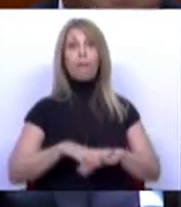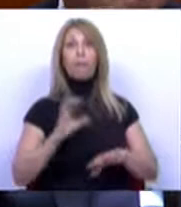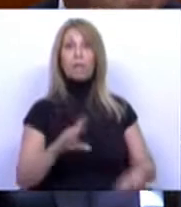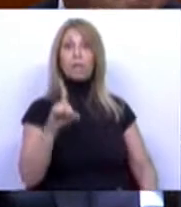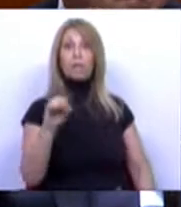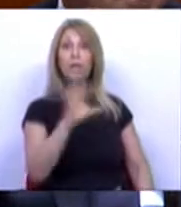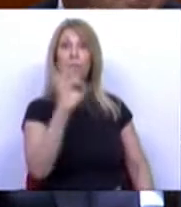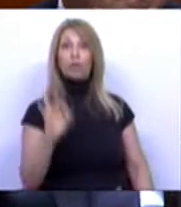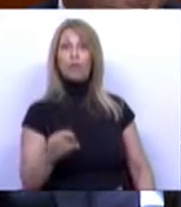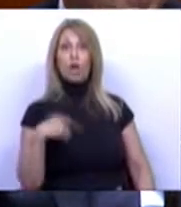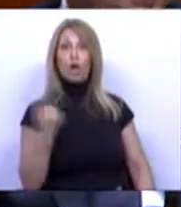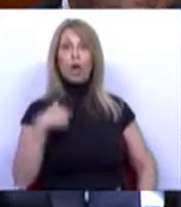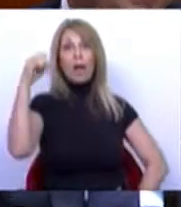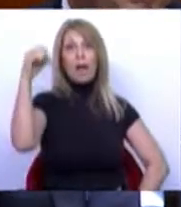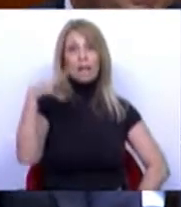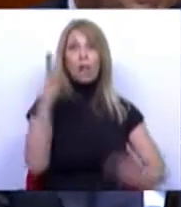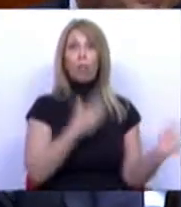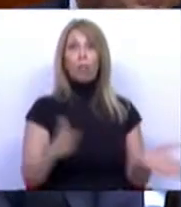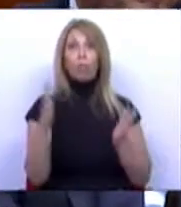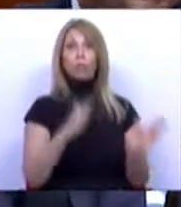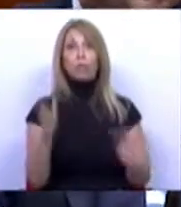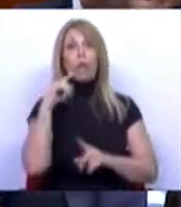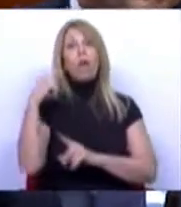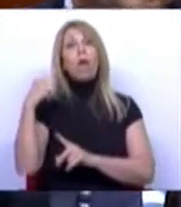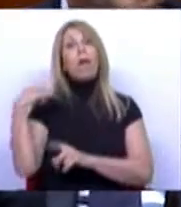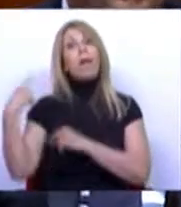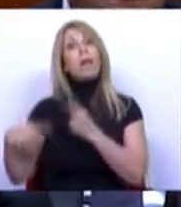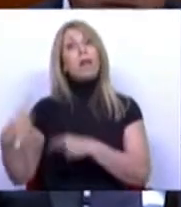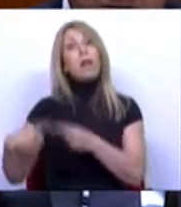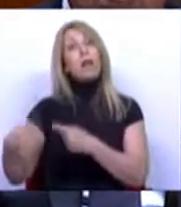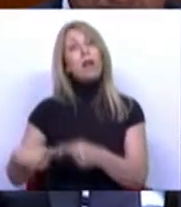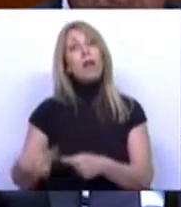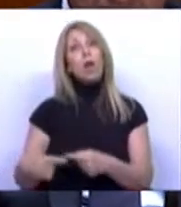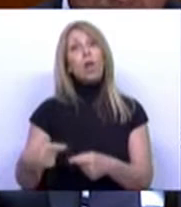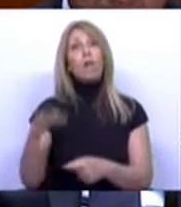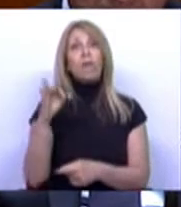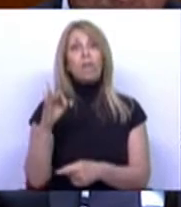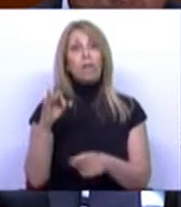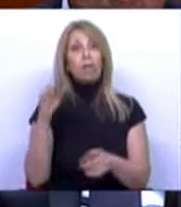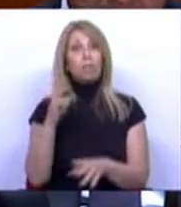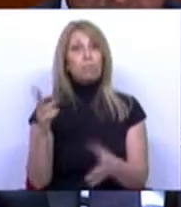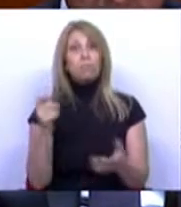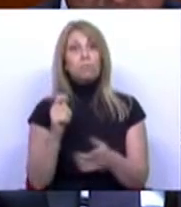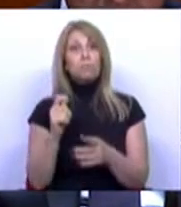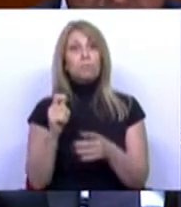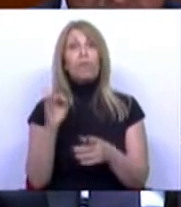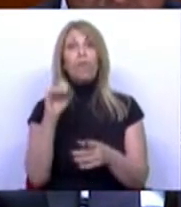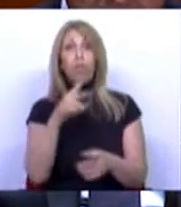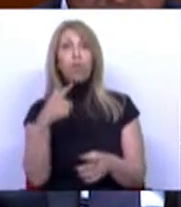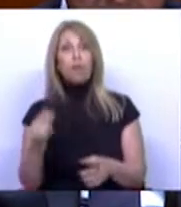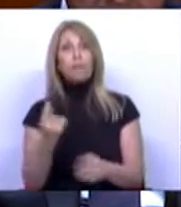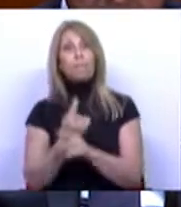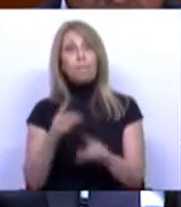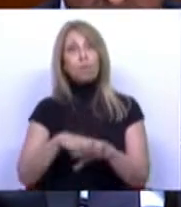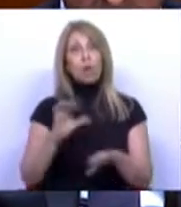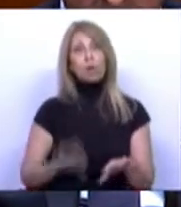nossa eletricidade a ser produzida com fontes renováveis. É por isso que a Comissão Europeia identifica Portugal como todo, dentro do conjunto